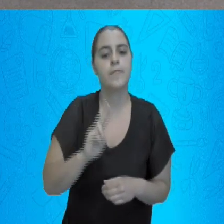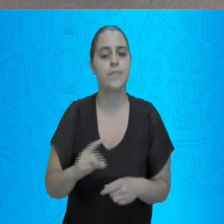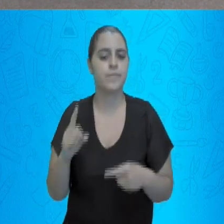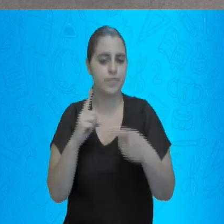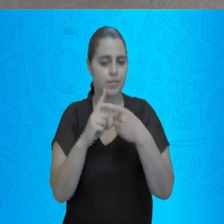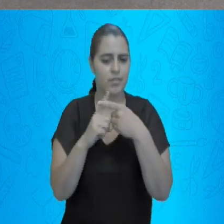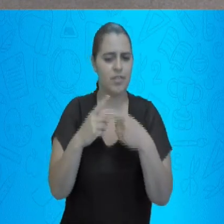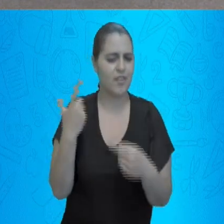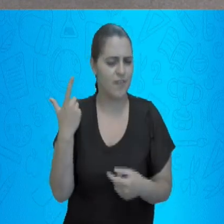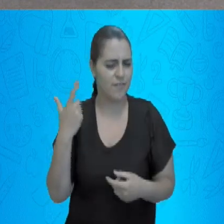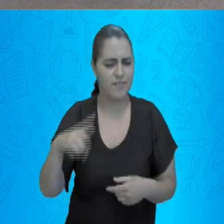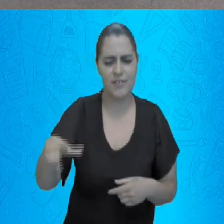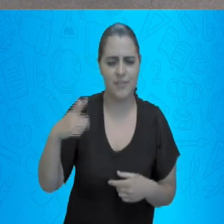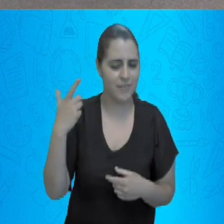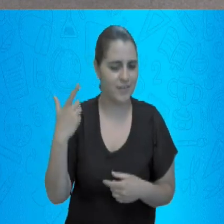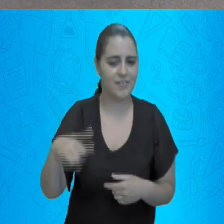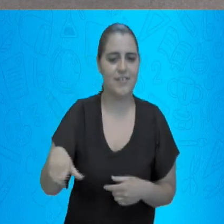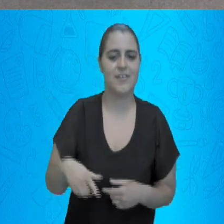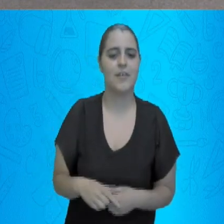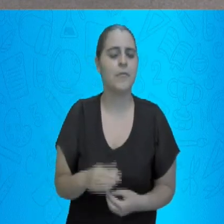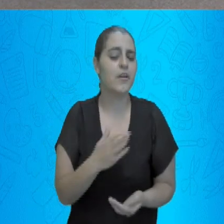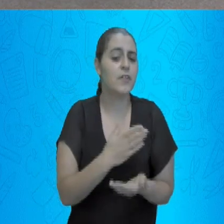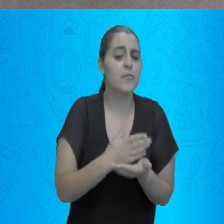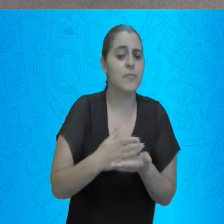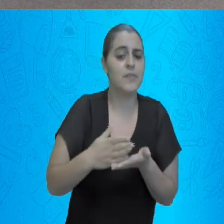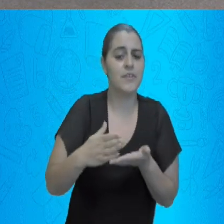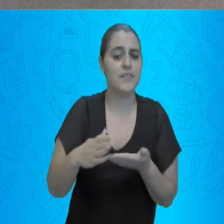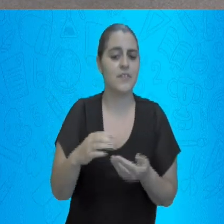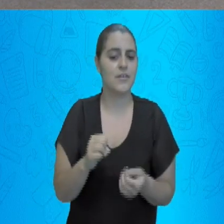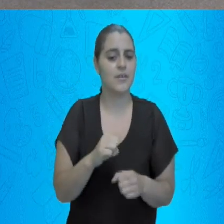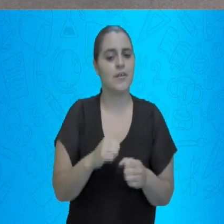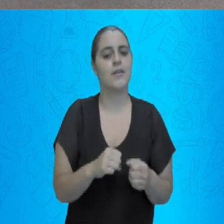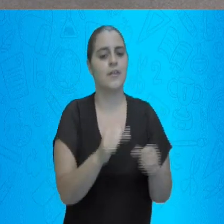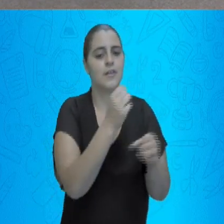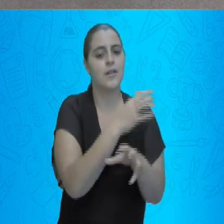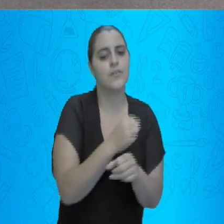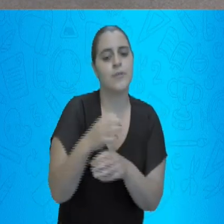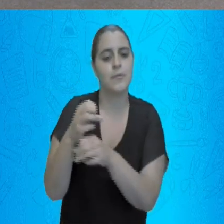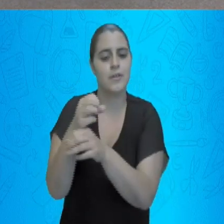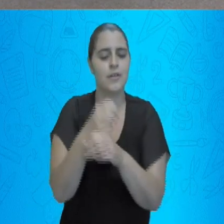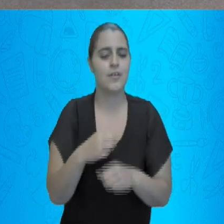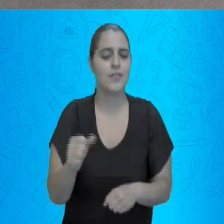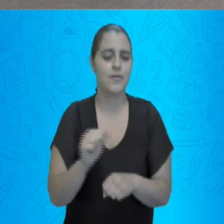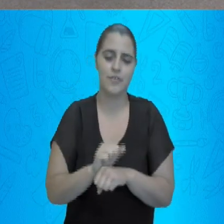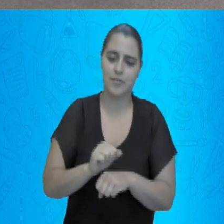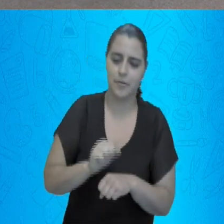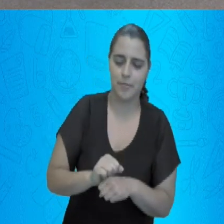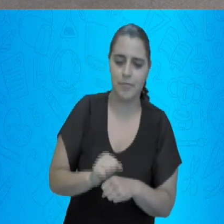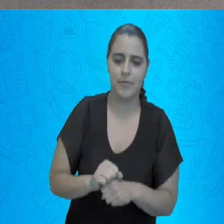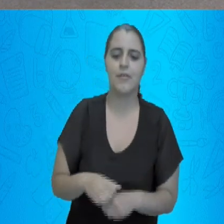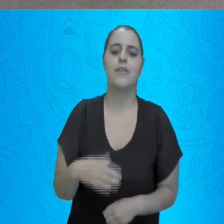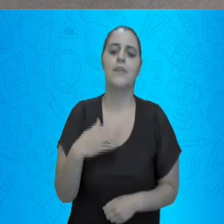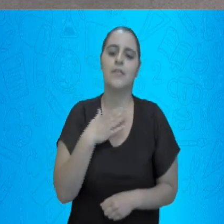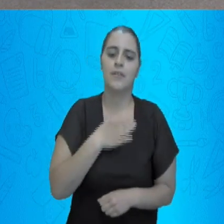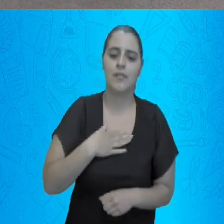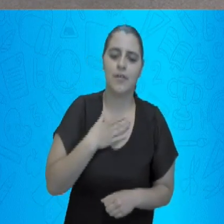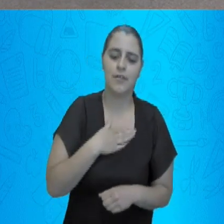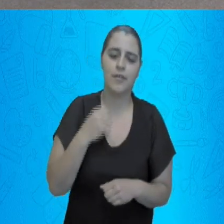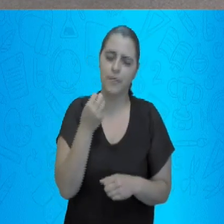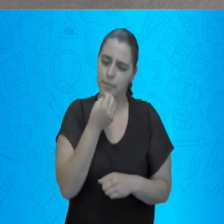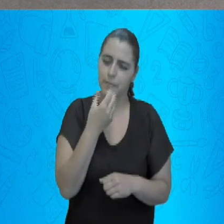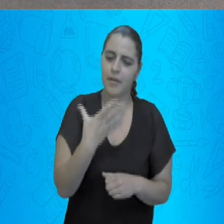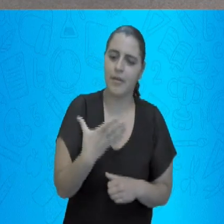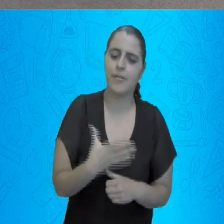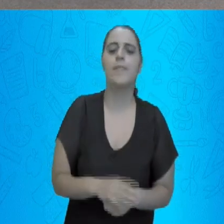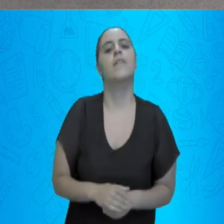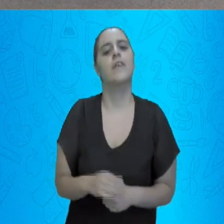muitas vezes. Porque é apenas o começo das nossas operações. E eu espero que vocês fiquem bem. Estudem.